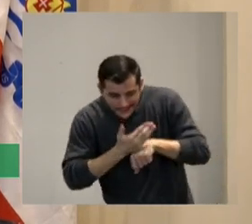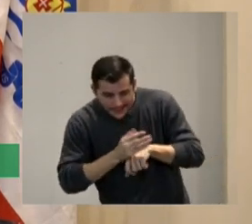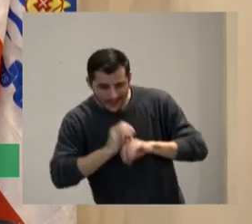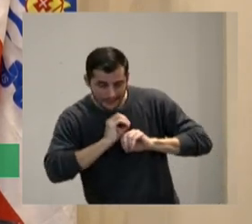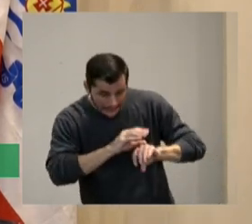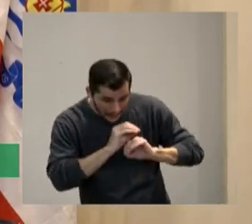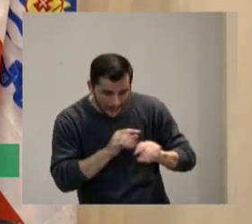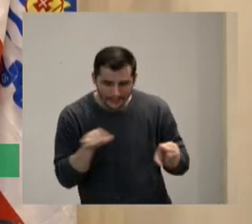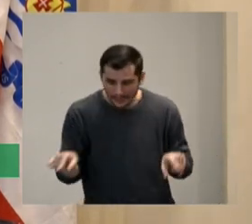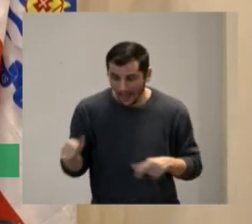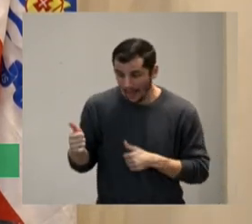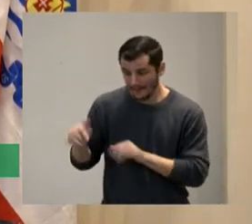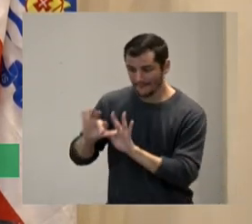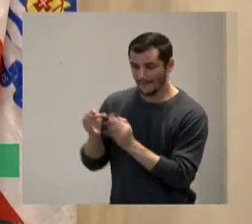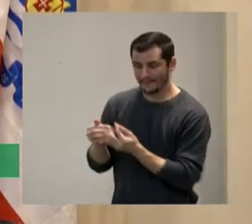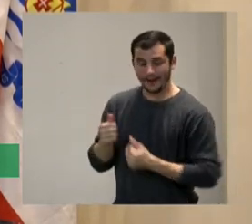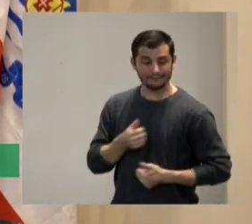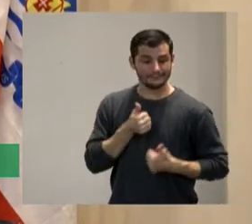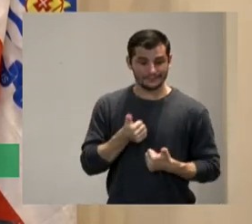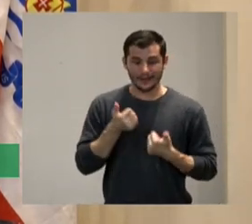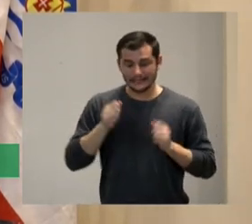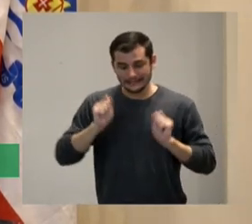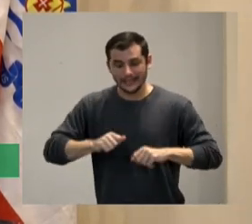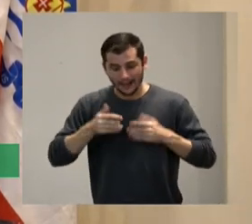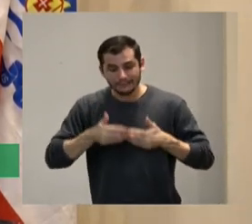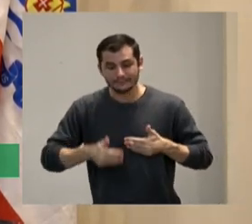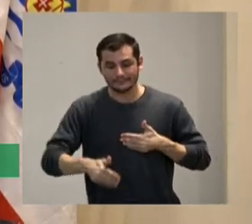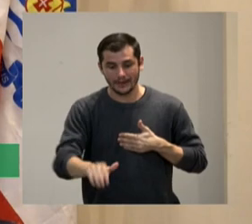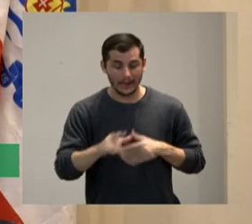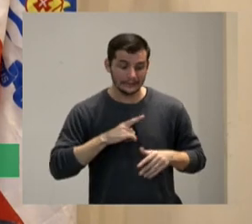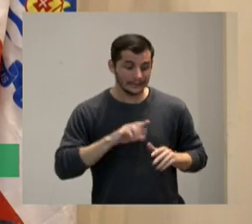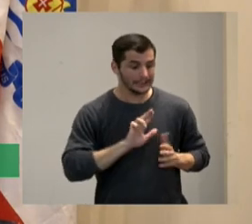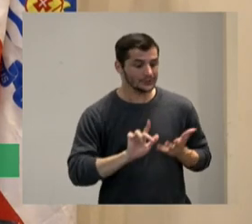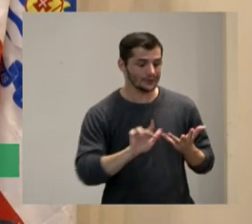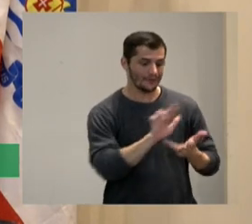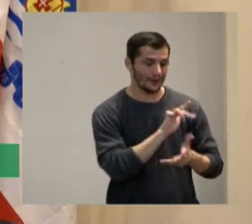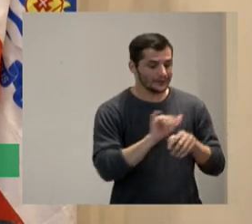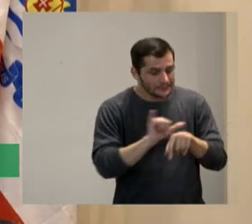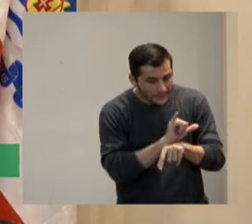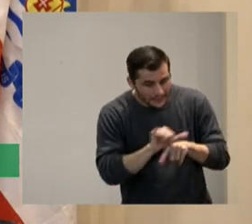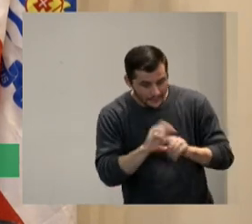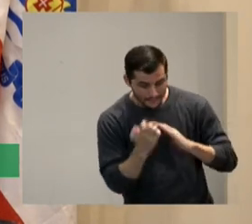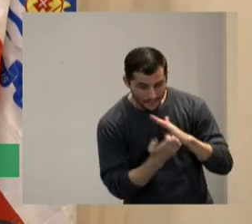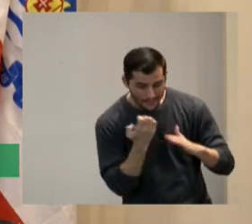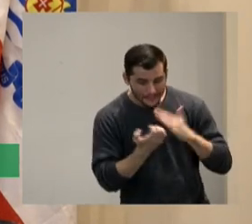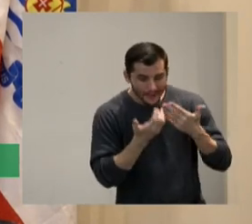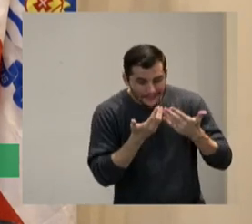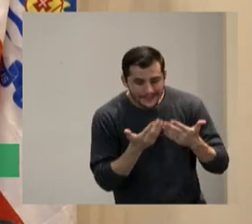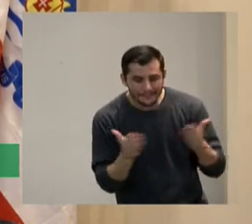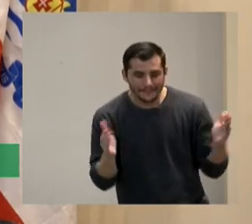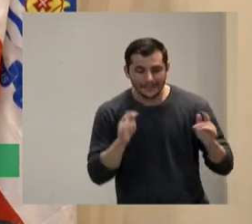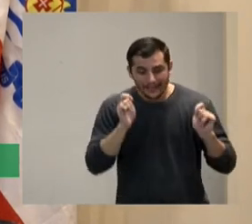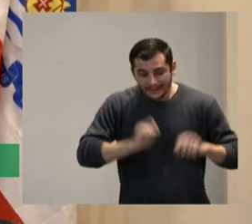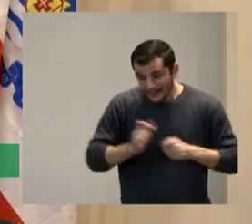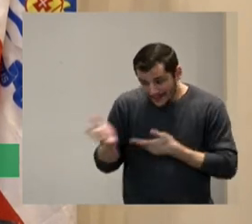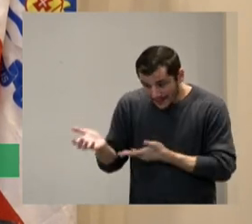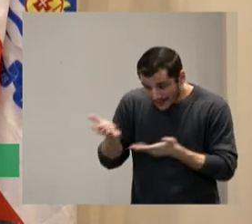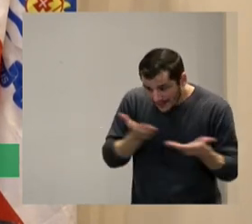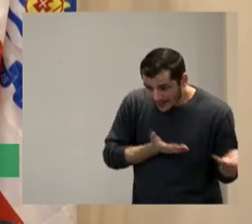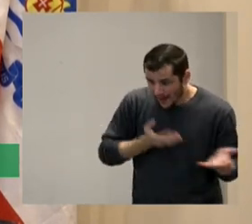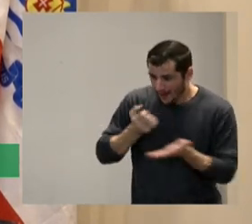então tem várias situações que pode fazer e que as empresas estão abertas a fazer pra que haja essa contratação